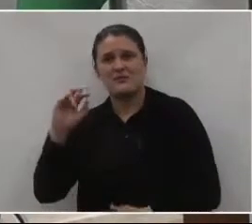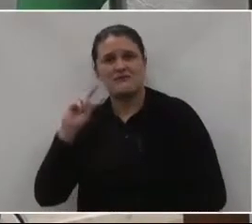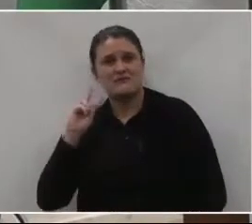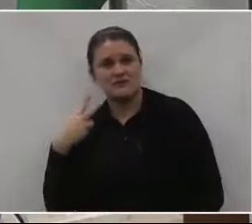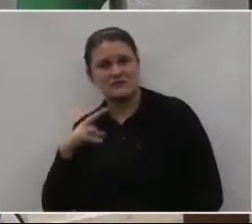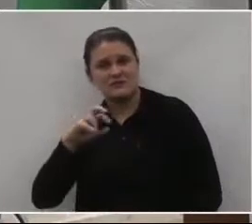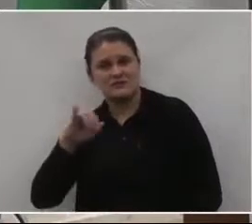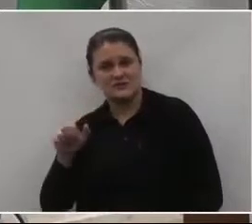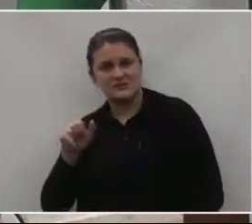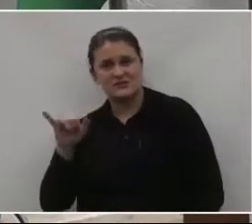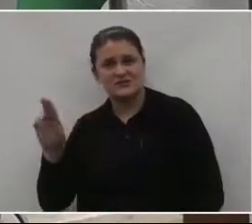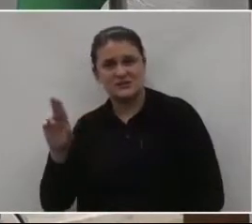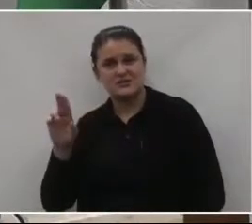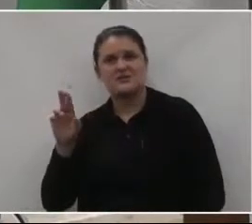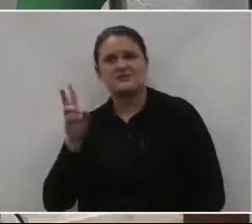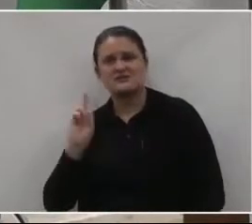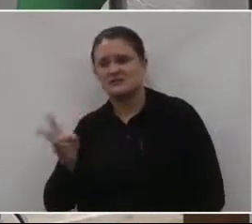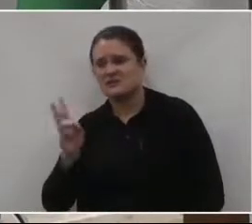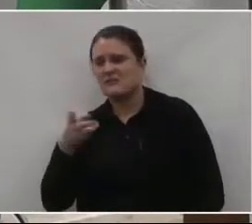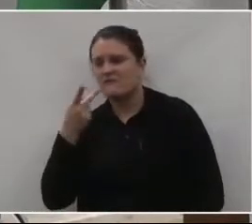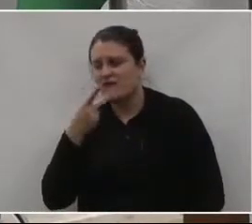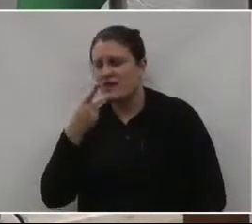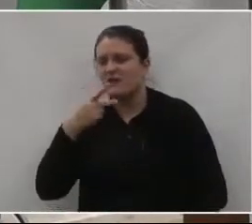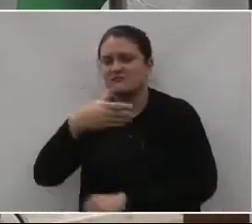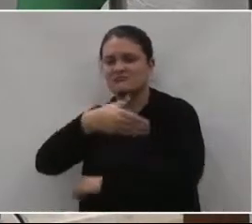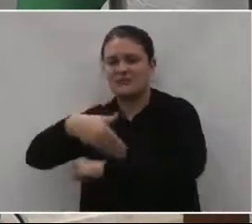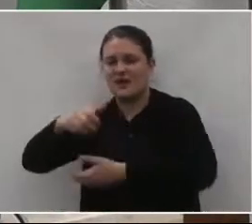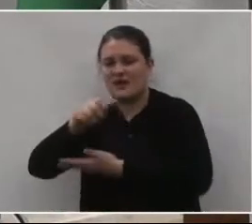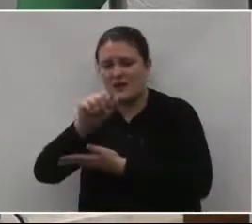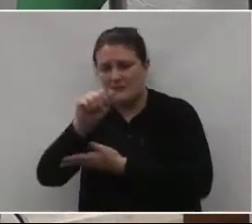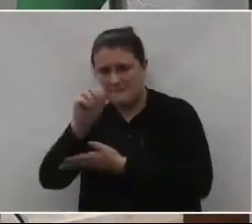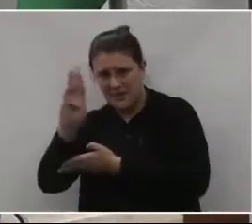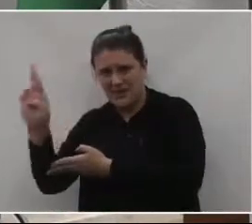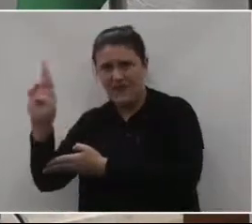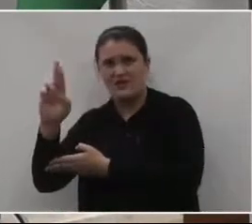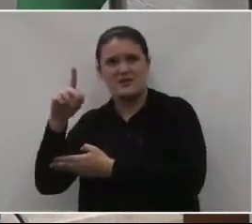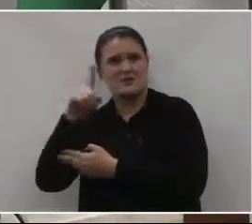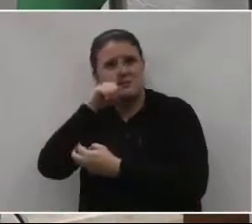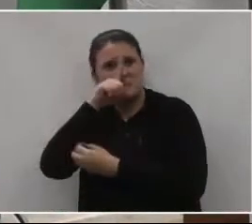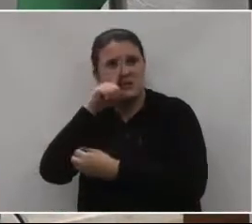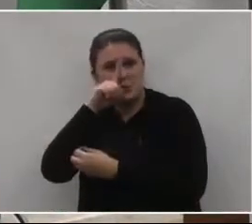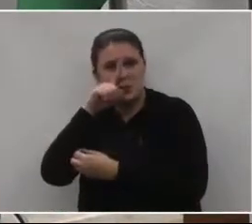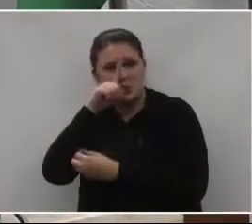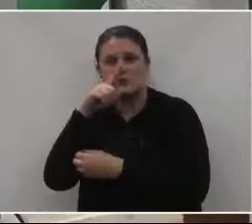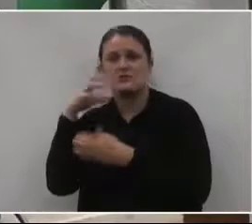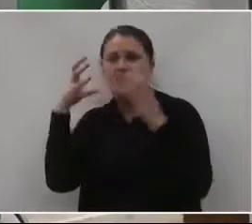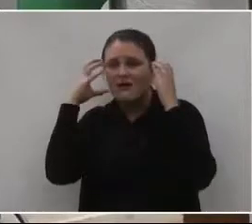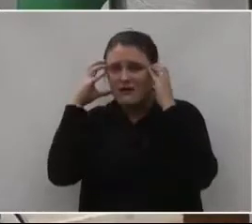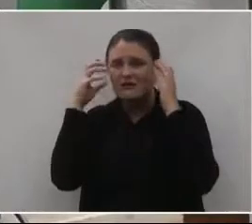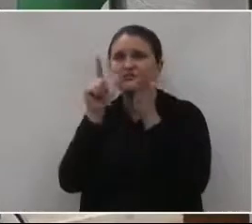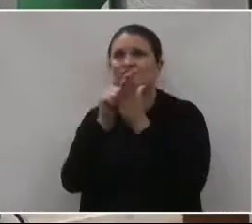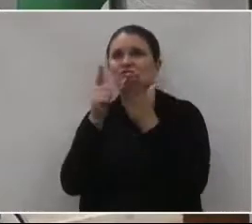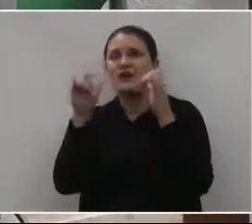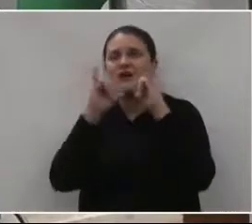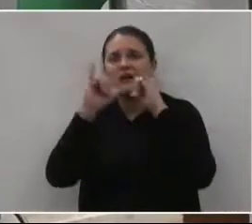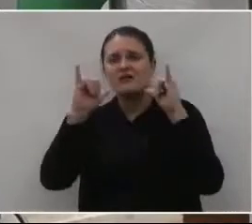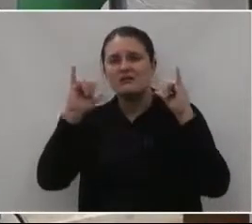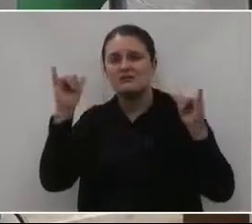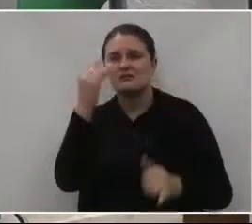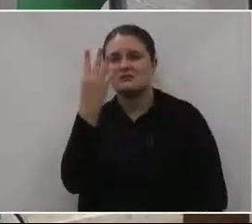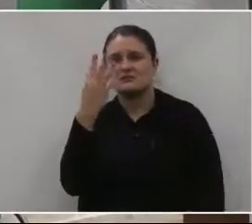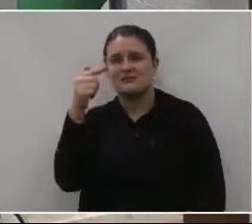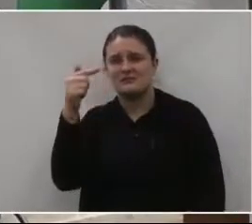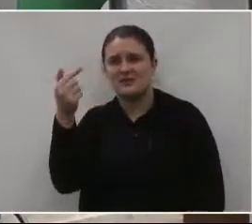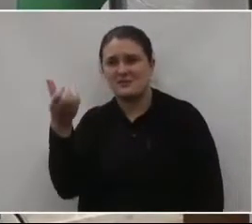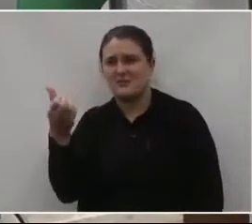Brunhago, que sempre está falando a respeito disso, e dos veículos de comunicação que têm falado a respeito dessa BR-476, que é o